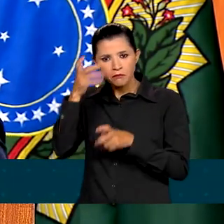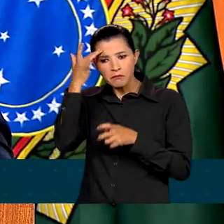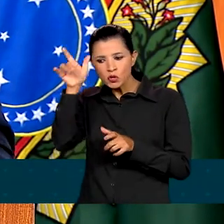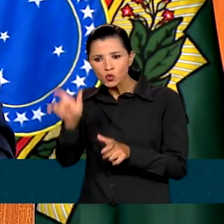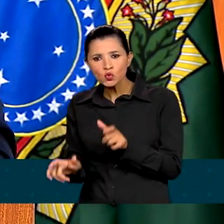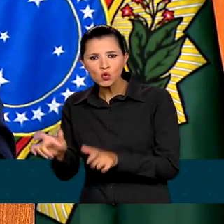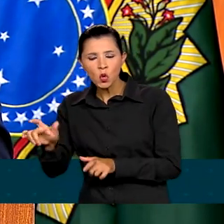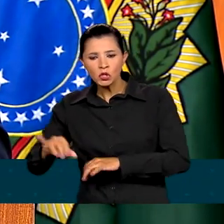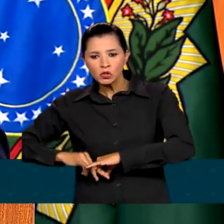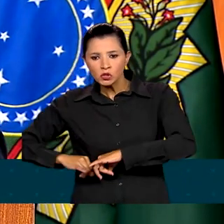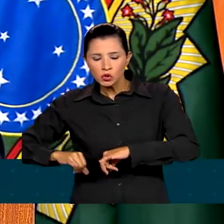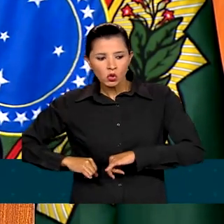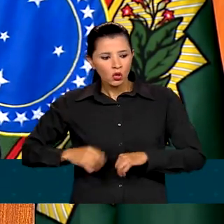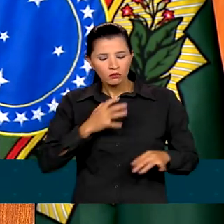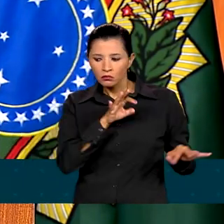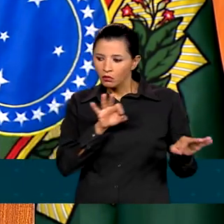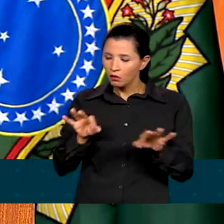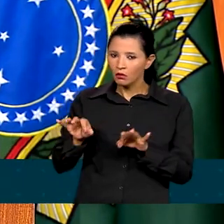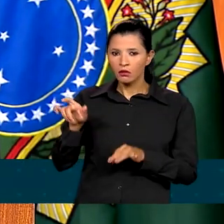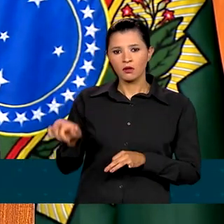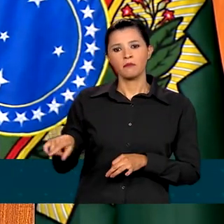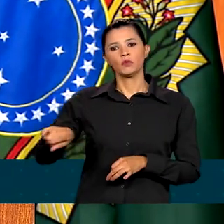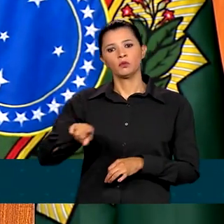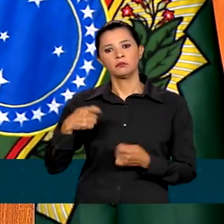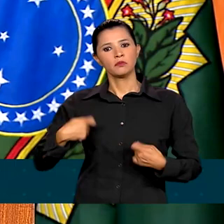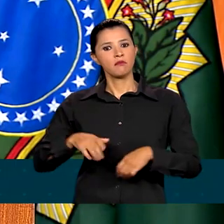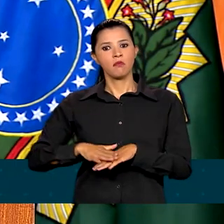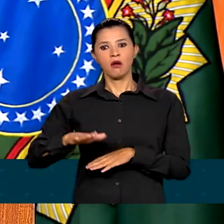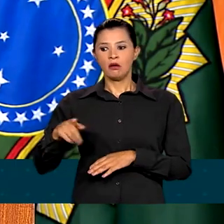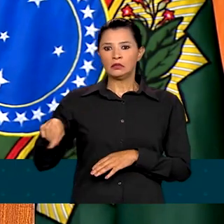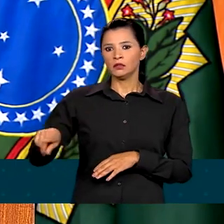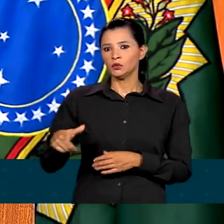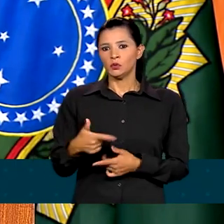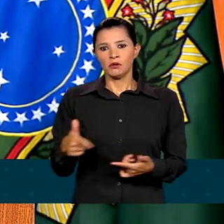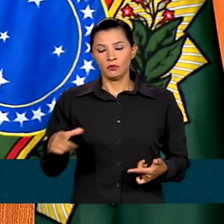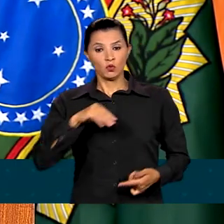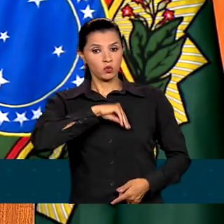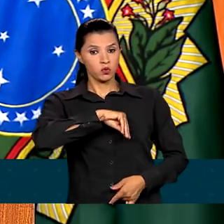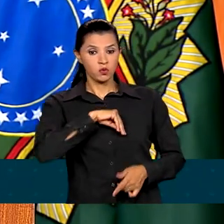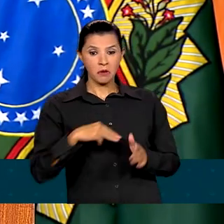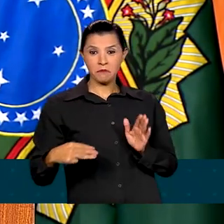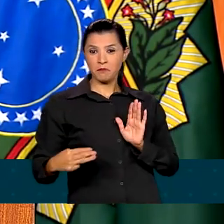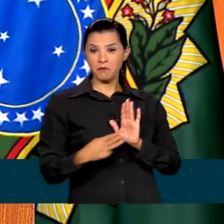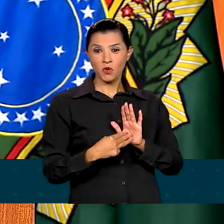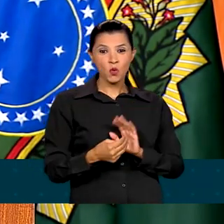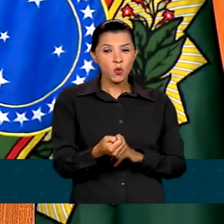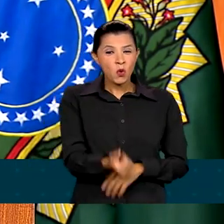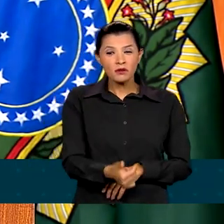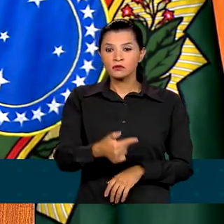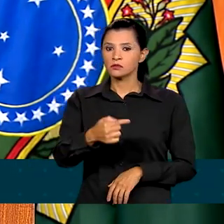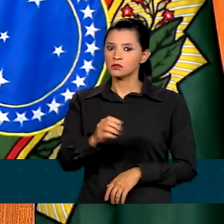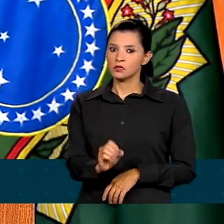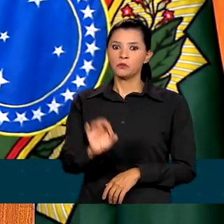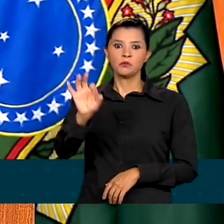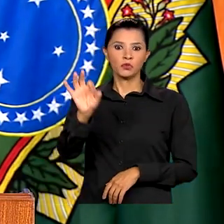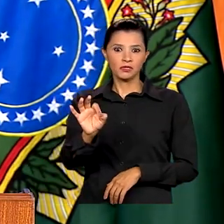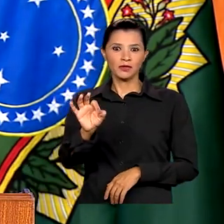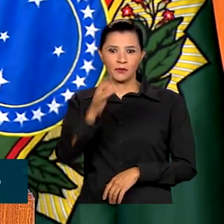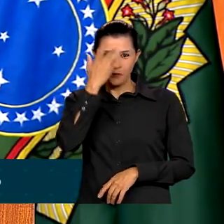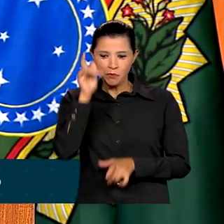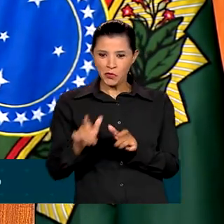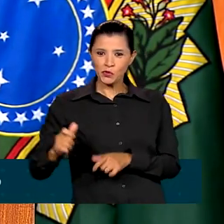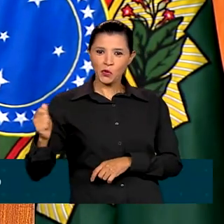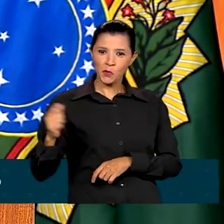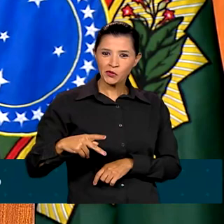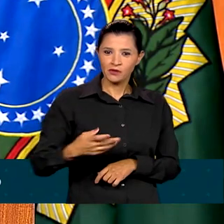que enxerga aqueles que precisam mais. Salário mínimo, quase 70% dos aposentados